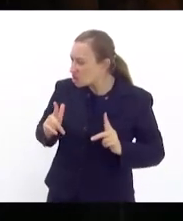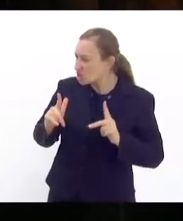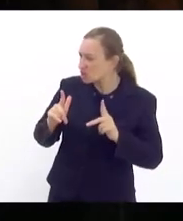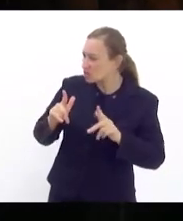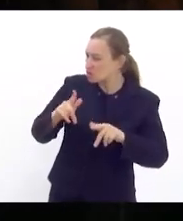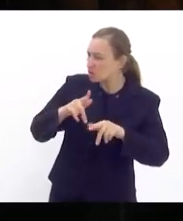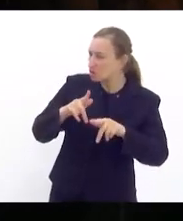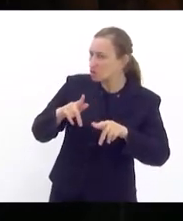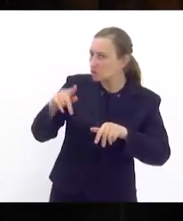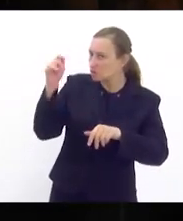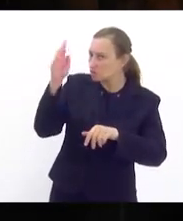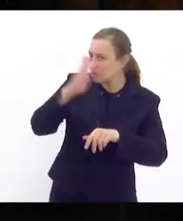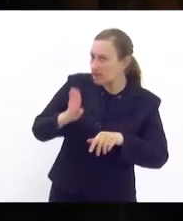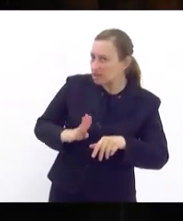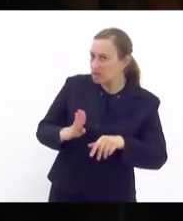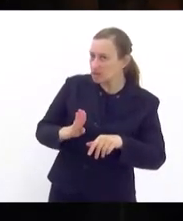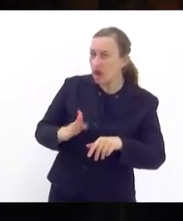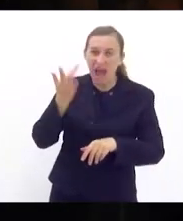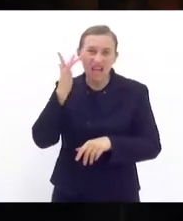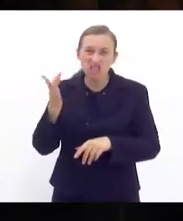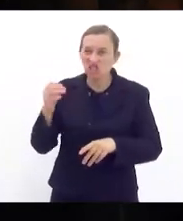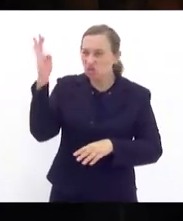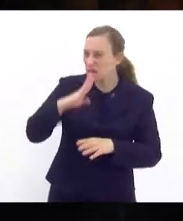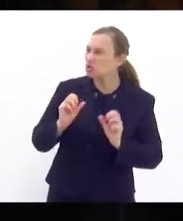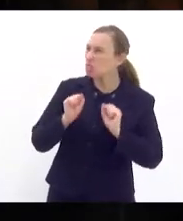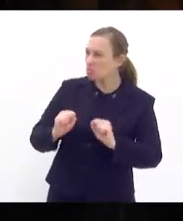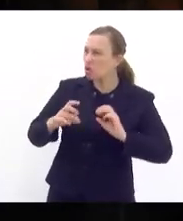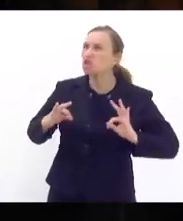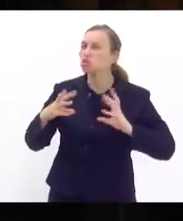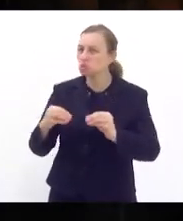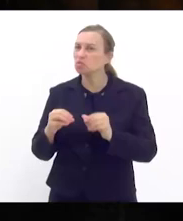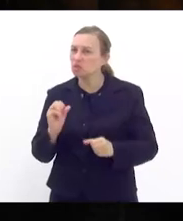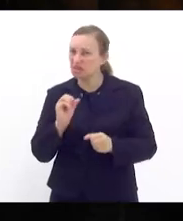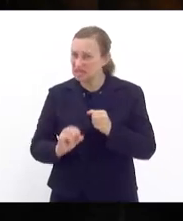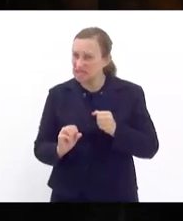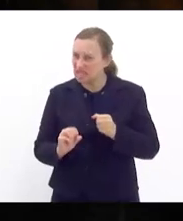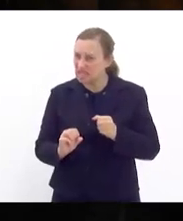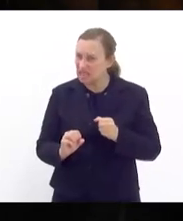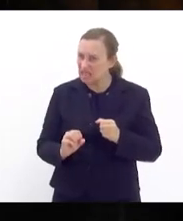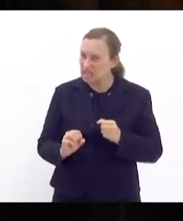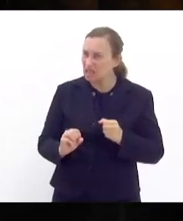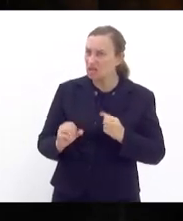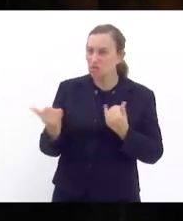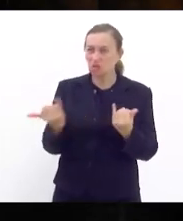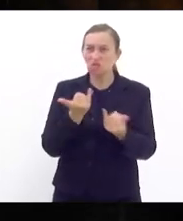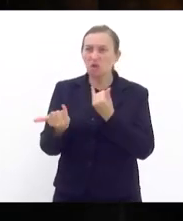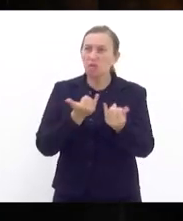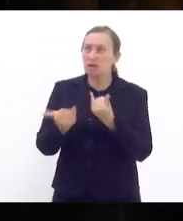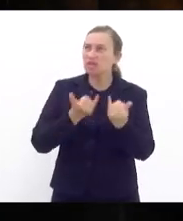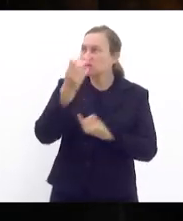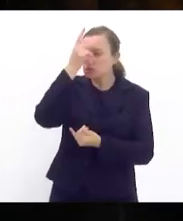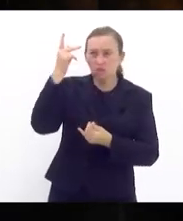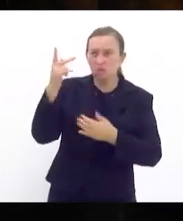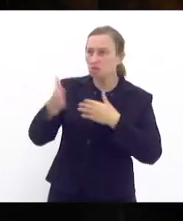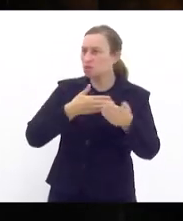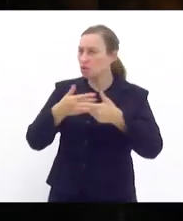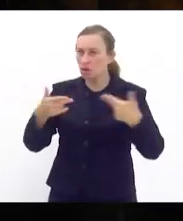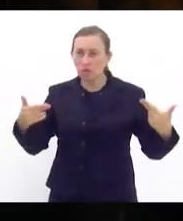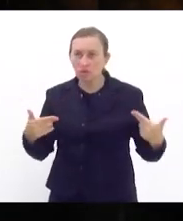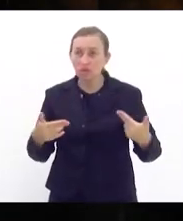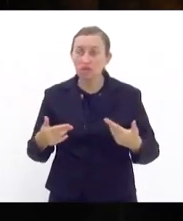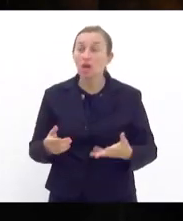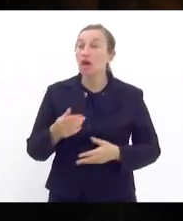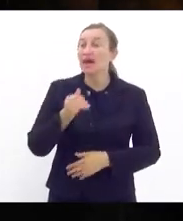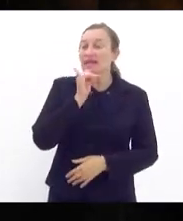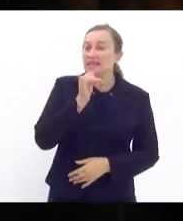países então elas acham que o Brasil pode fazer o que quiser pode fazer com as informações das pessoas o que quiserem porque por exemplo